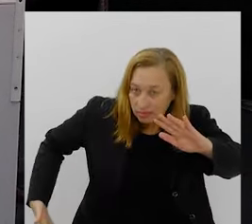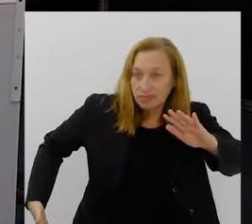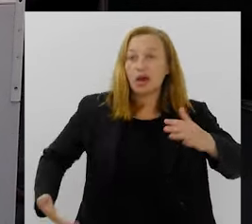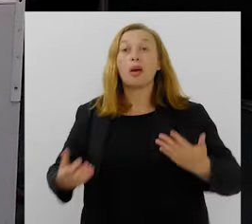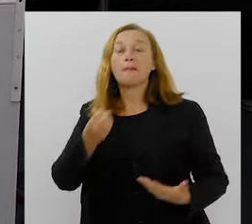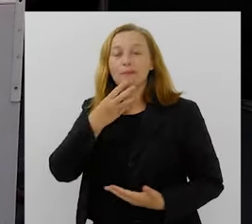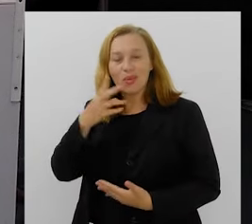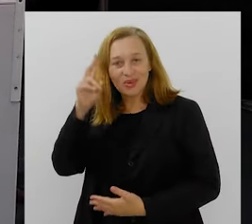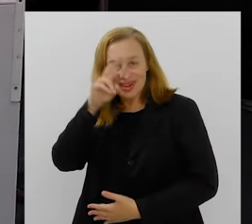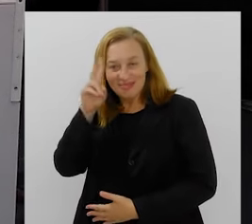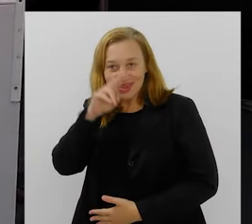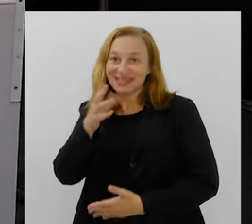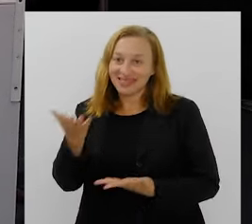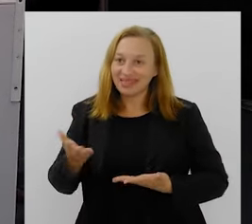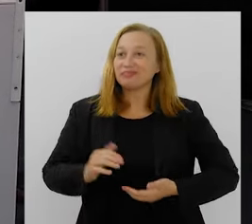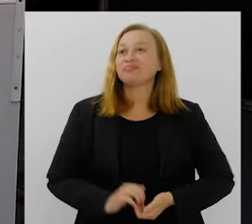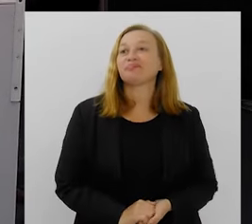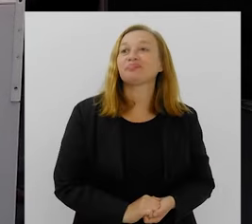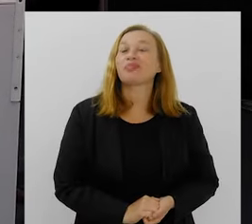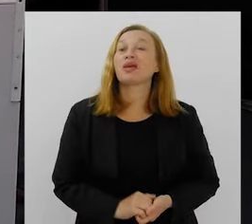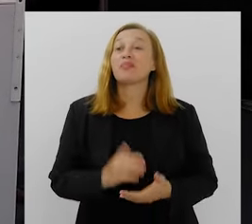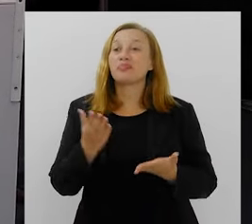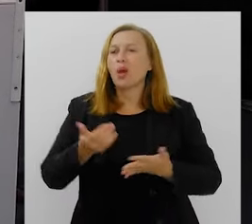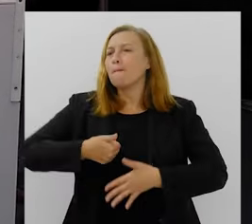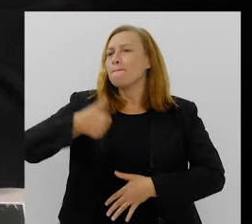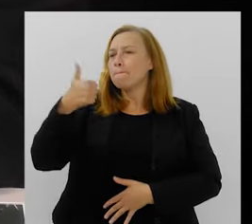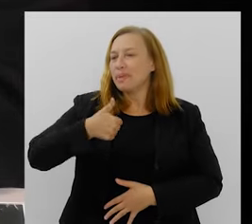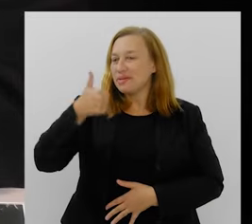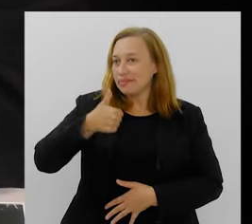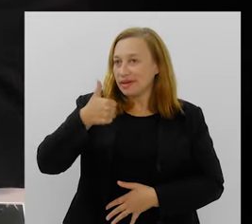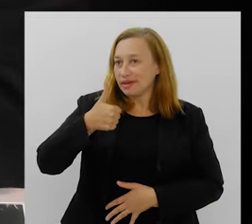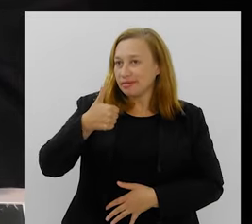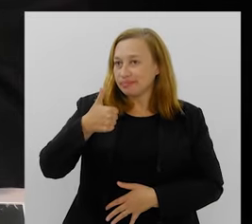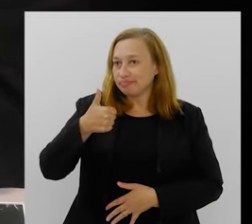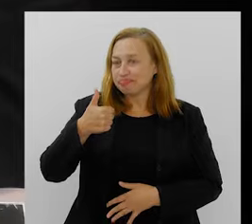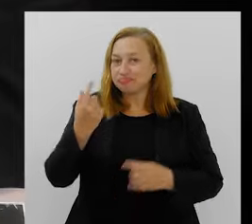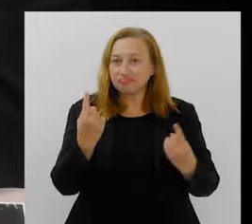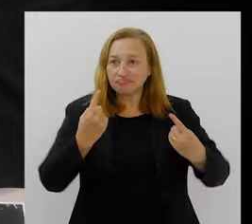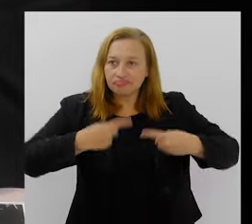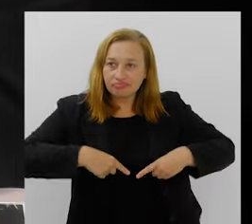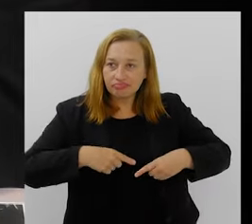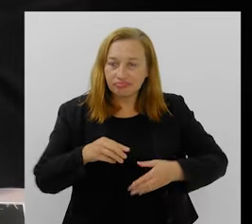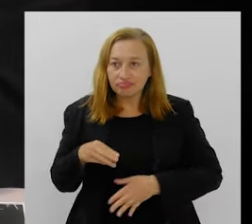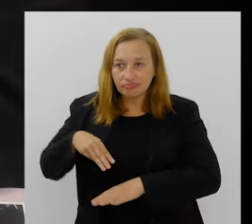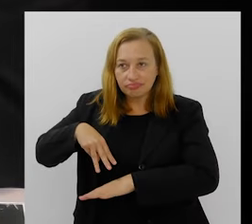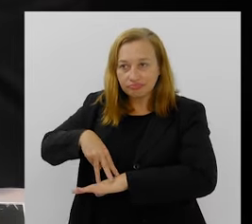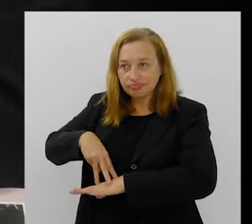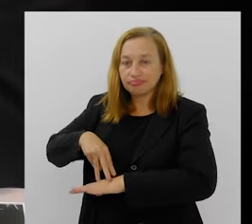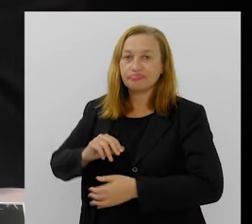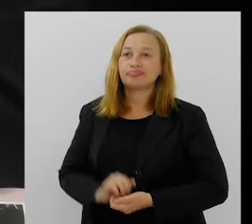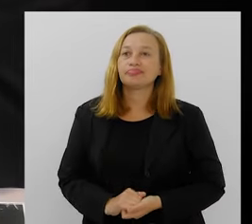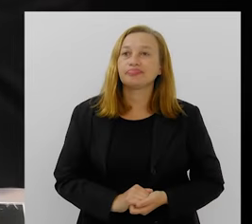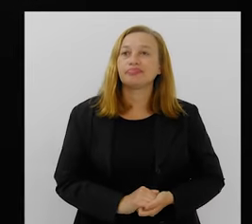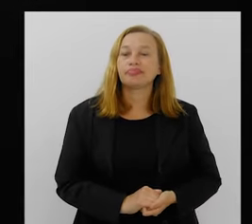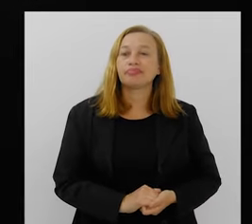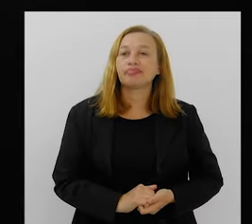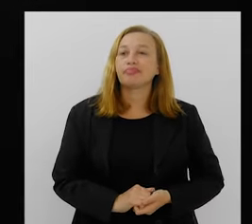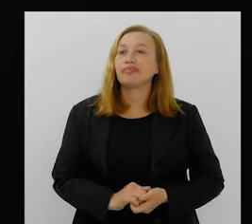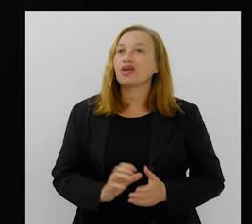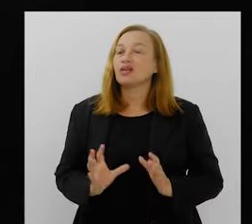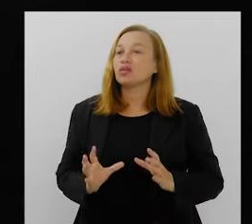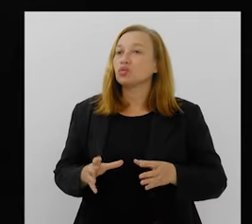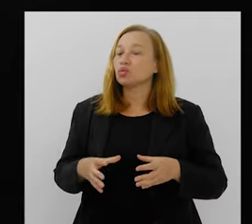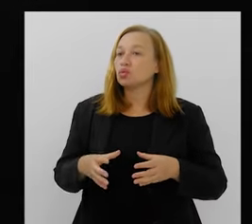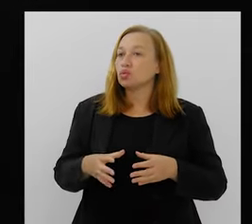Boas lembranças, né? Boas lembranças. Mara, qual foi o seu primeiro desfile? Você pisou na Marquinhos do Salgueiro? Na